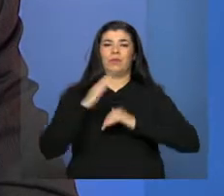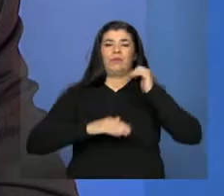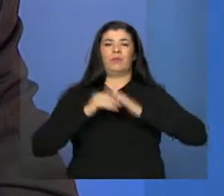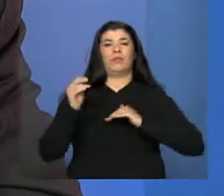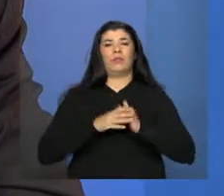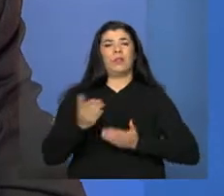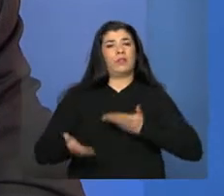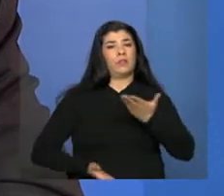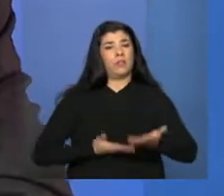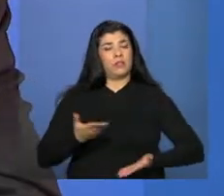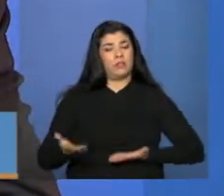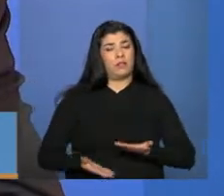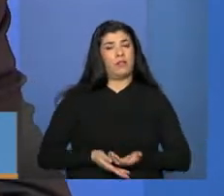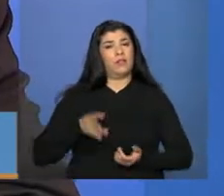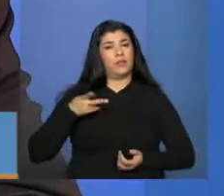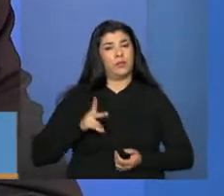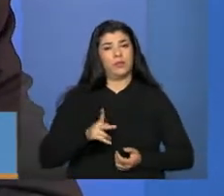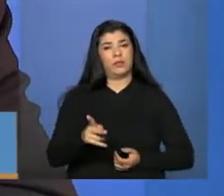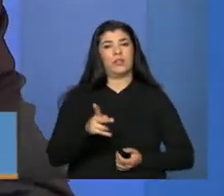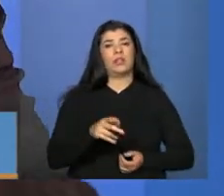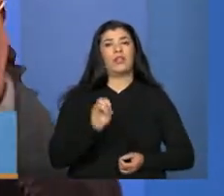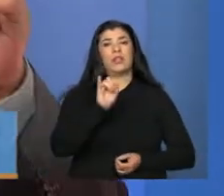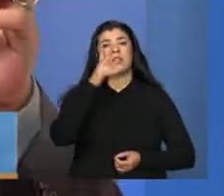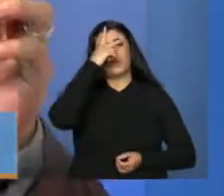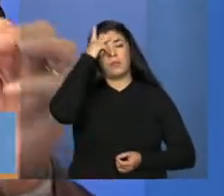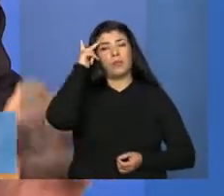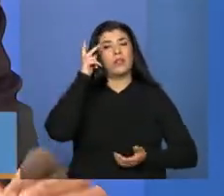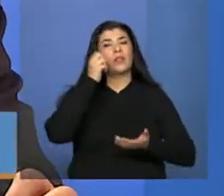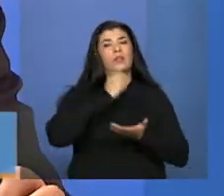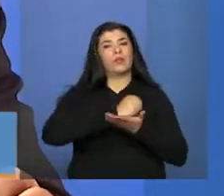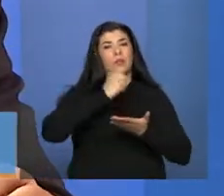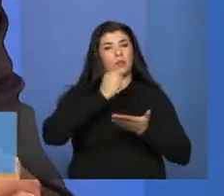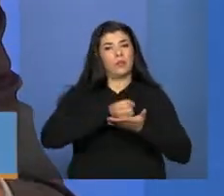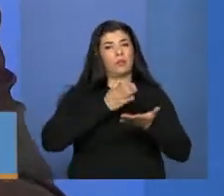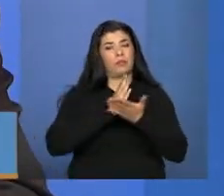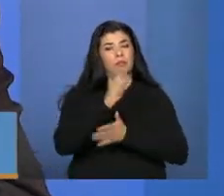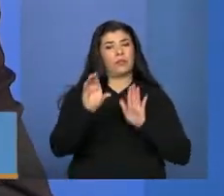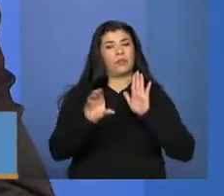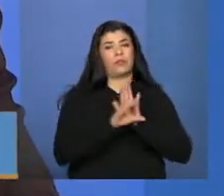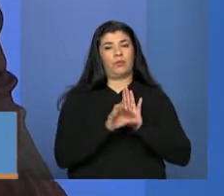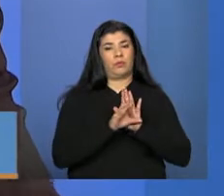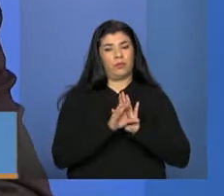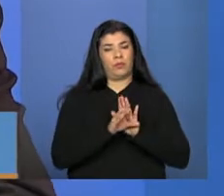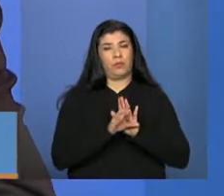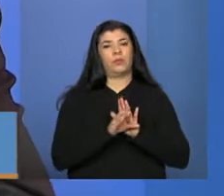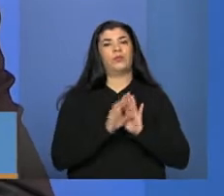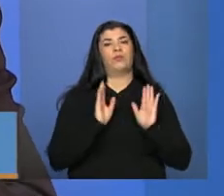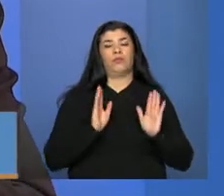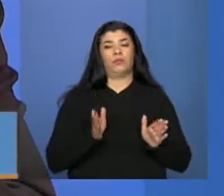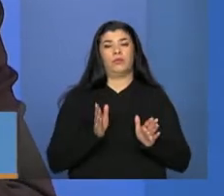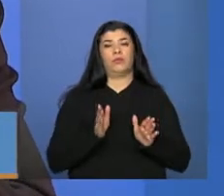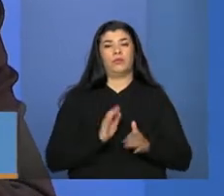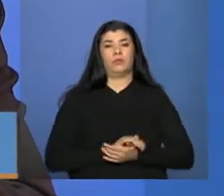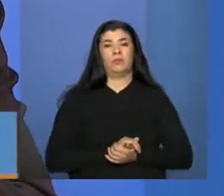Serviço é em caráter continuado. Portanto, servidores têm que ser efetivos, concursados.